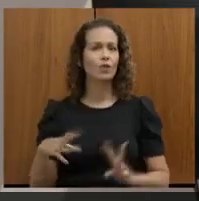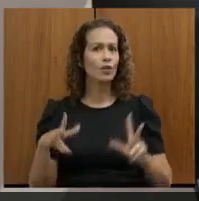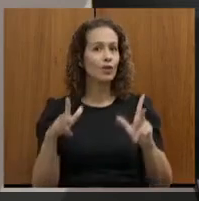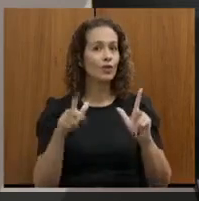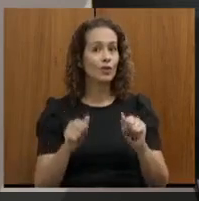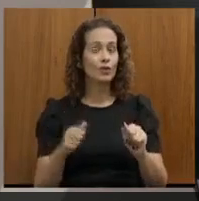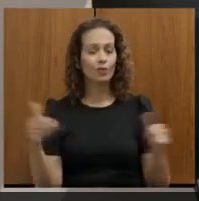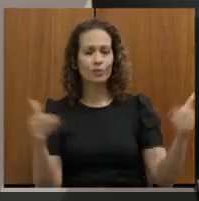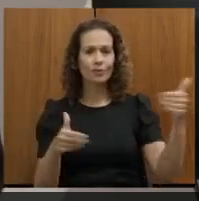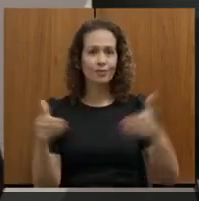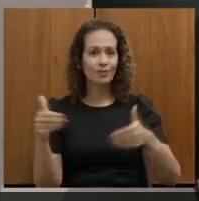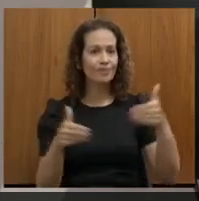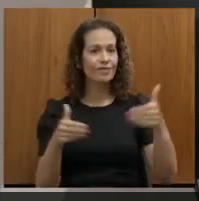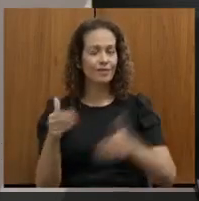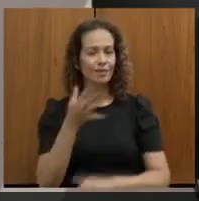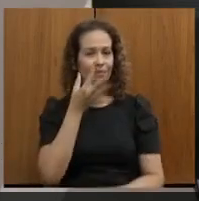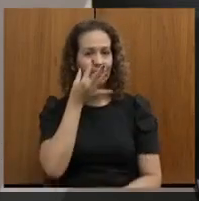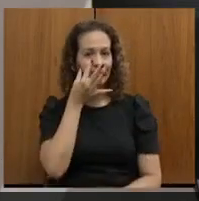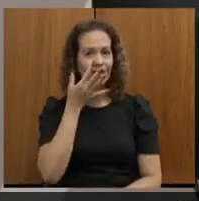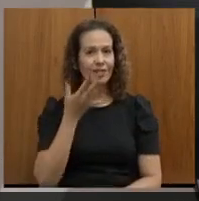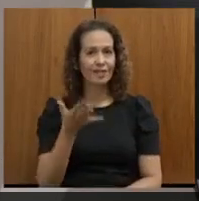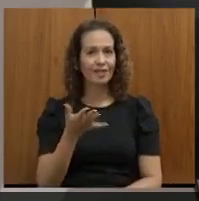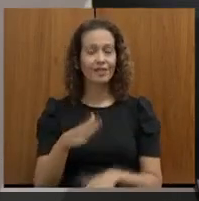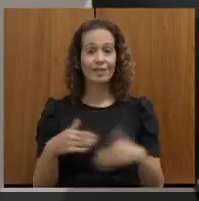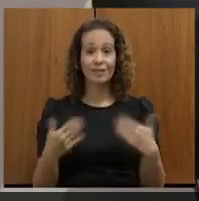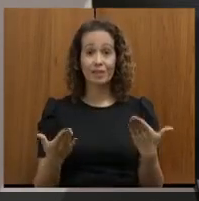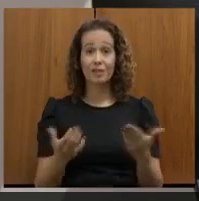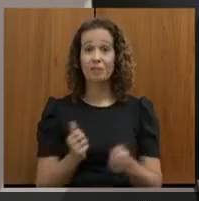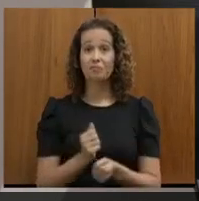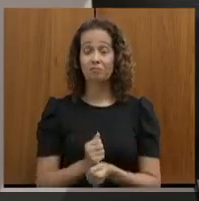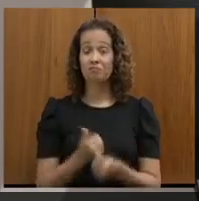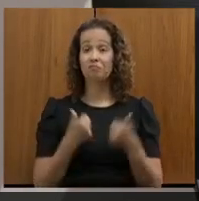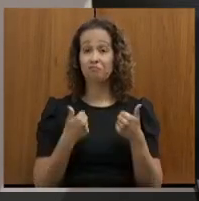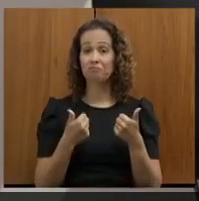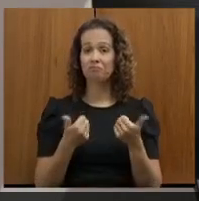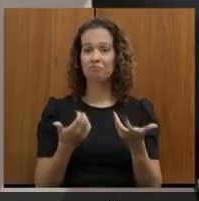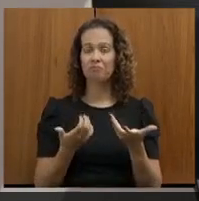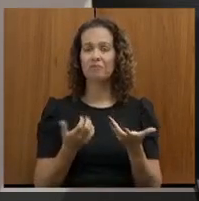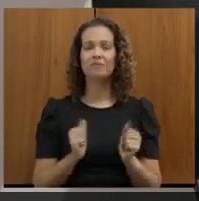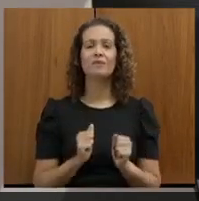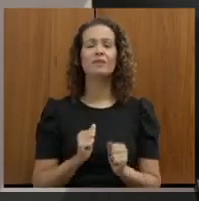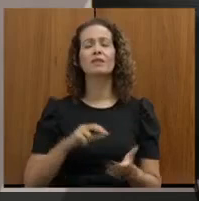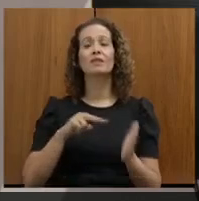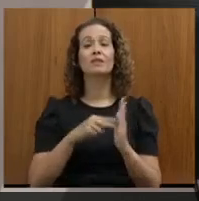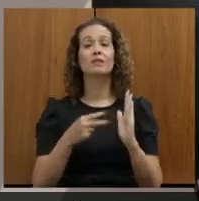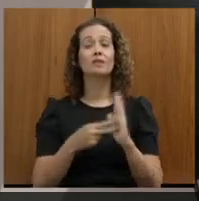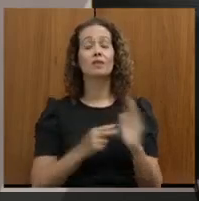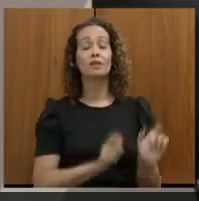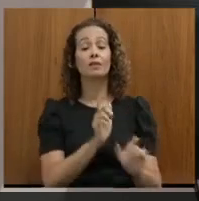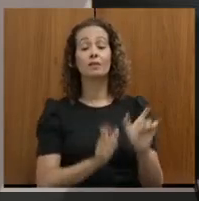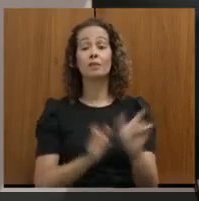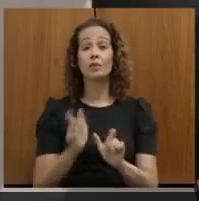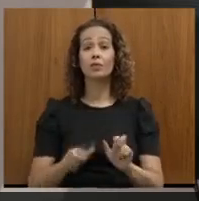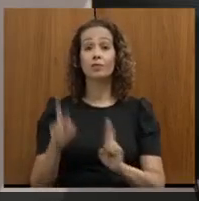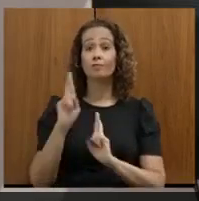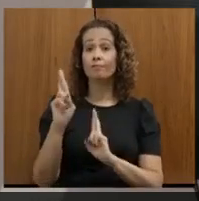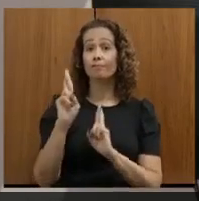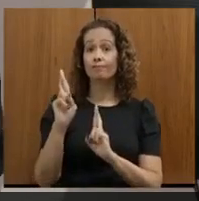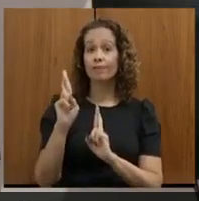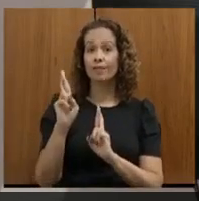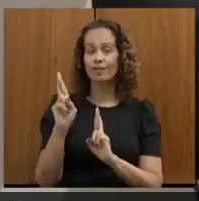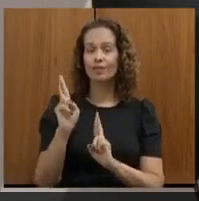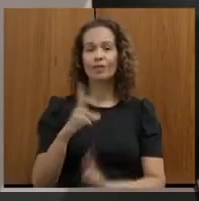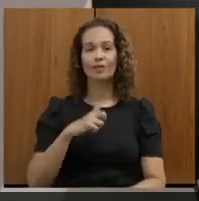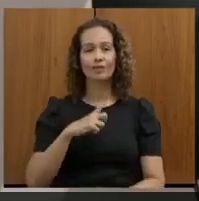presente na CEMF, então é a mais concorrida. O sinal é que o pessoal está bastante esperançoso e bastante